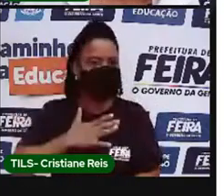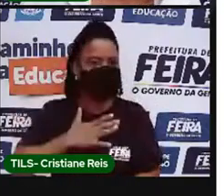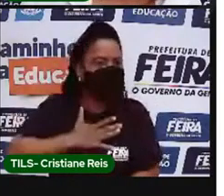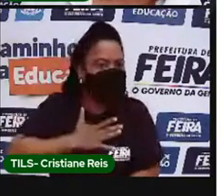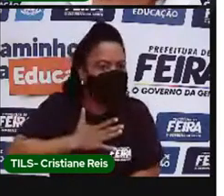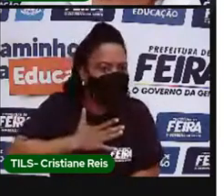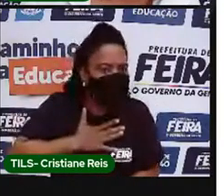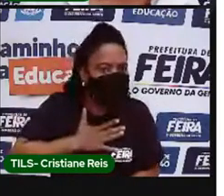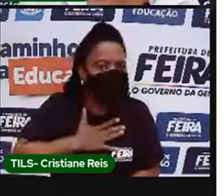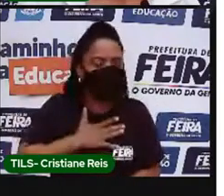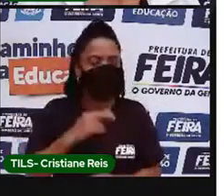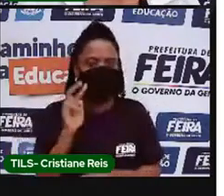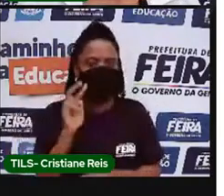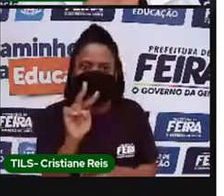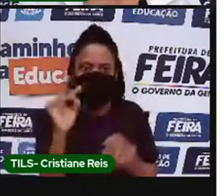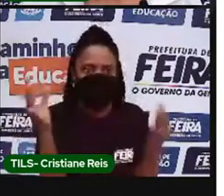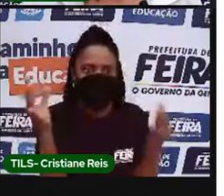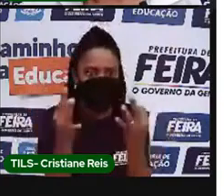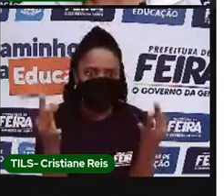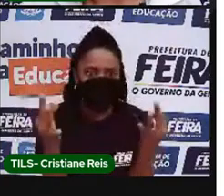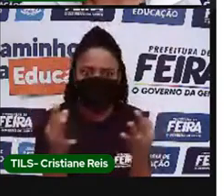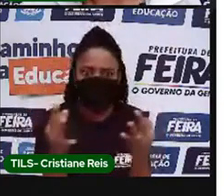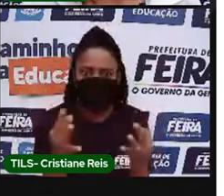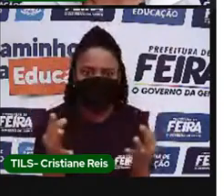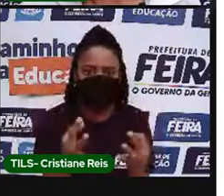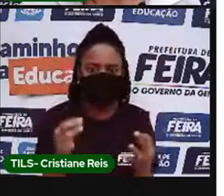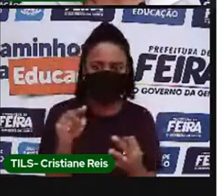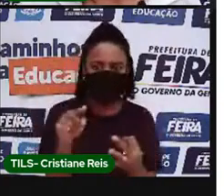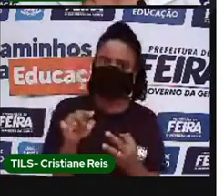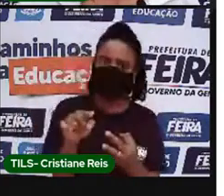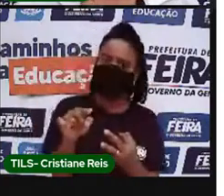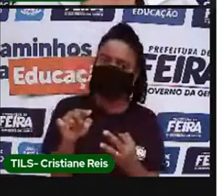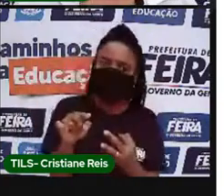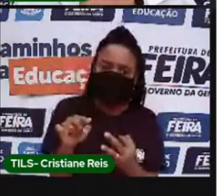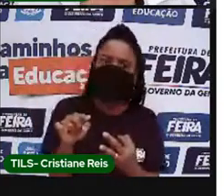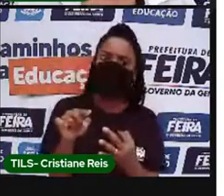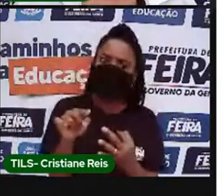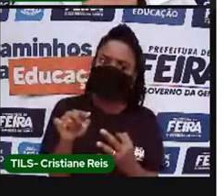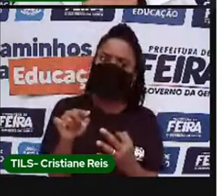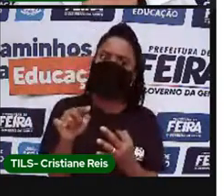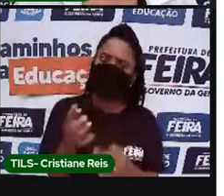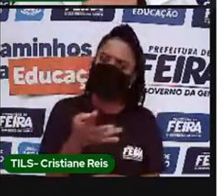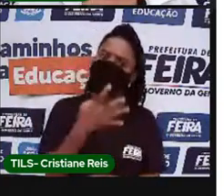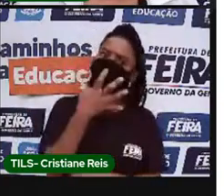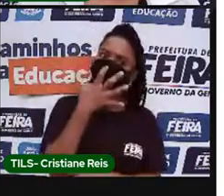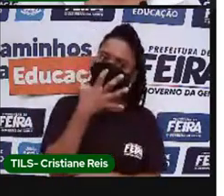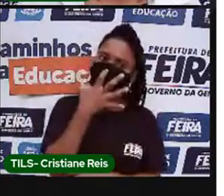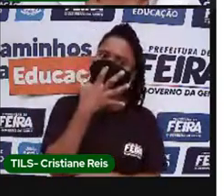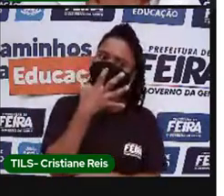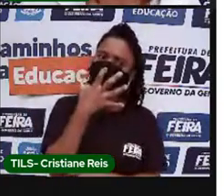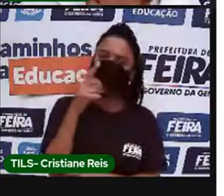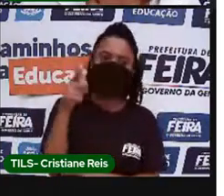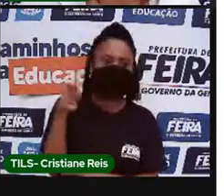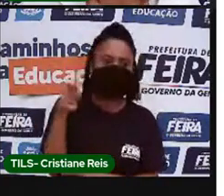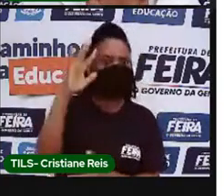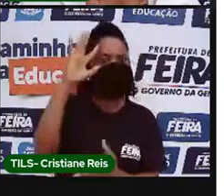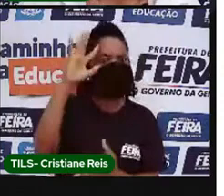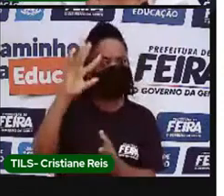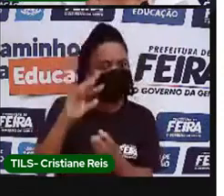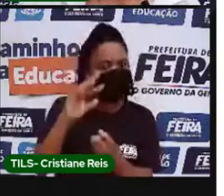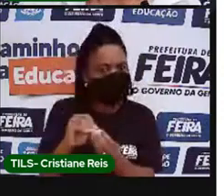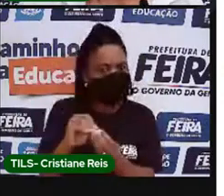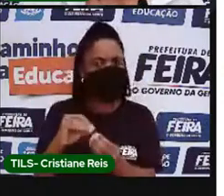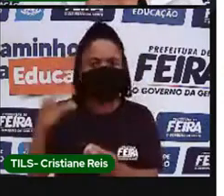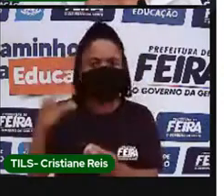seja pelas formas, pela ideia que comunica, seja pela estrutura da obra